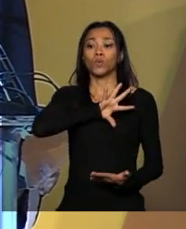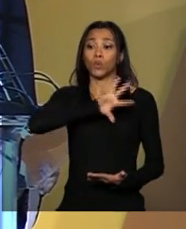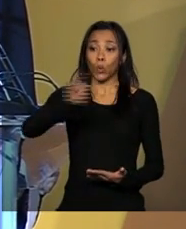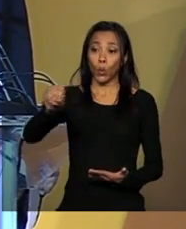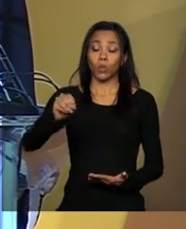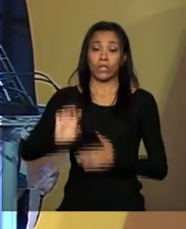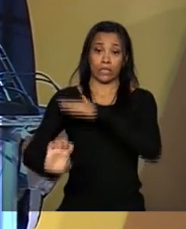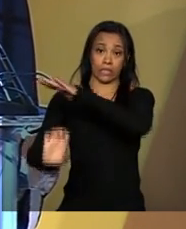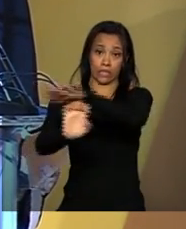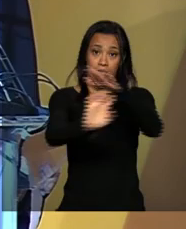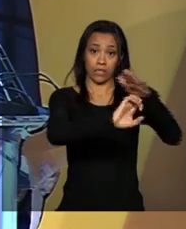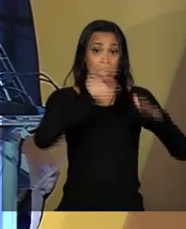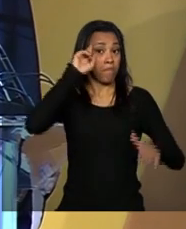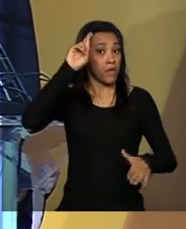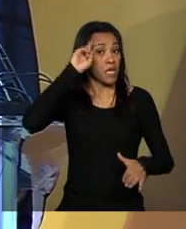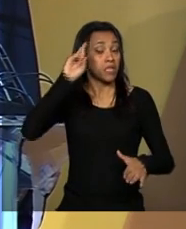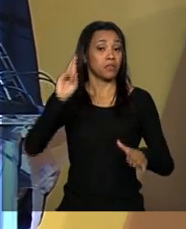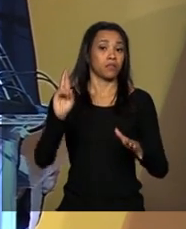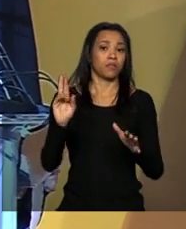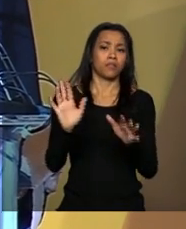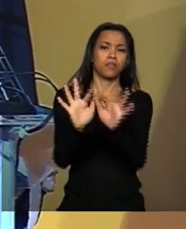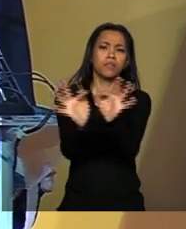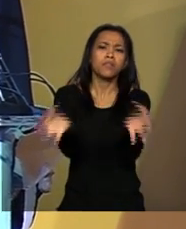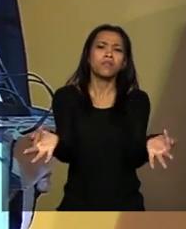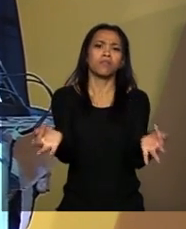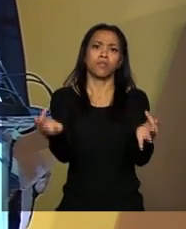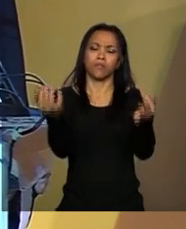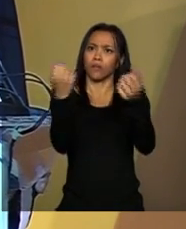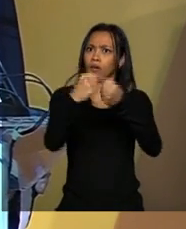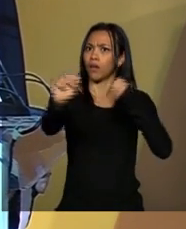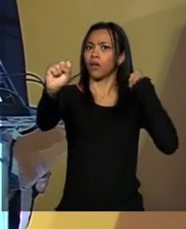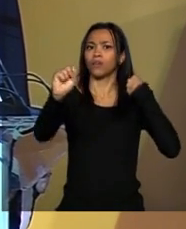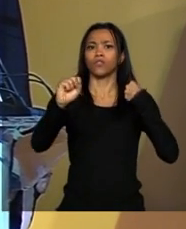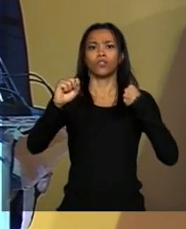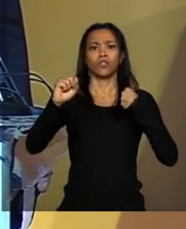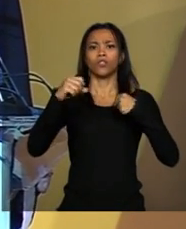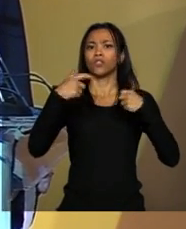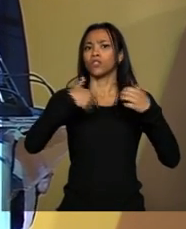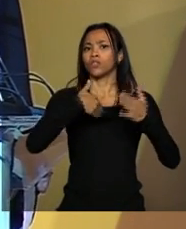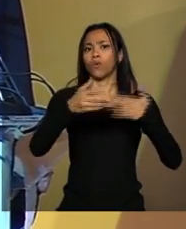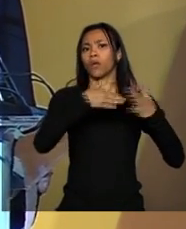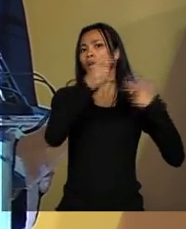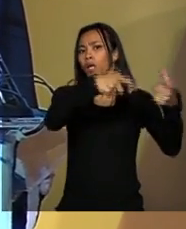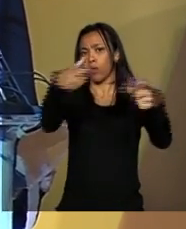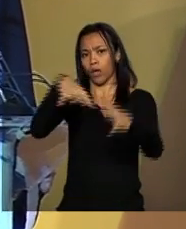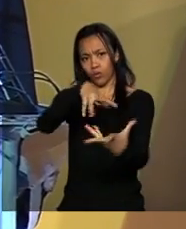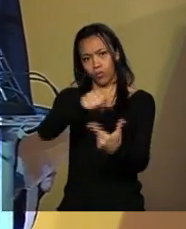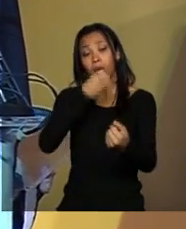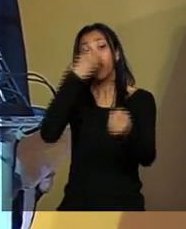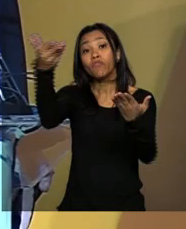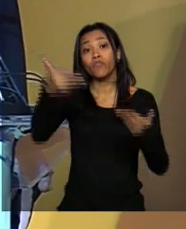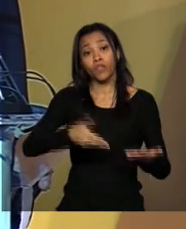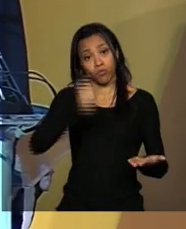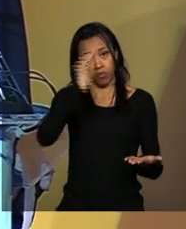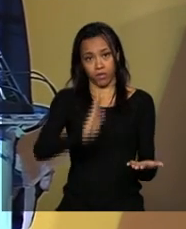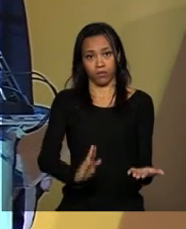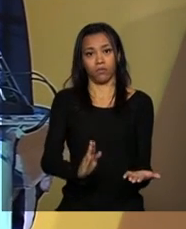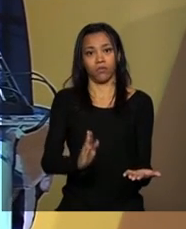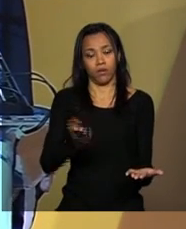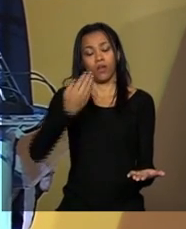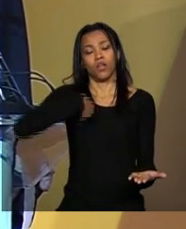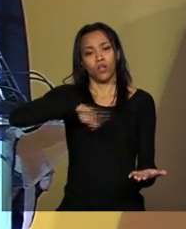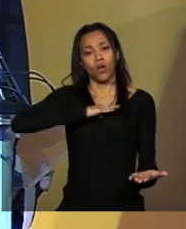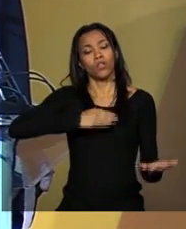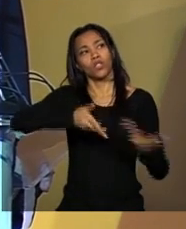os pequenos e os médios de todas as regiões do mundo são muito bem-vindos e que compartilhamos com os